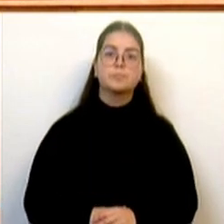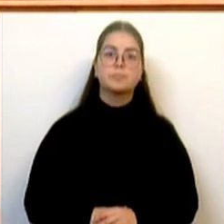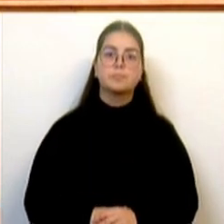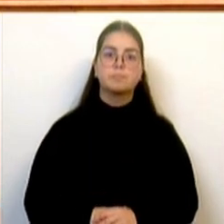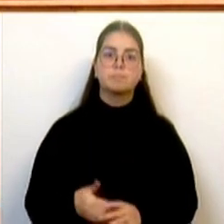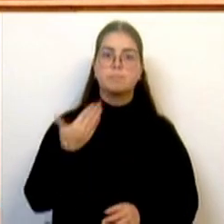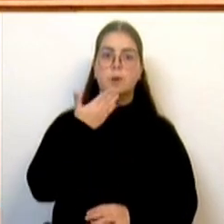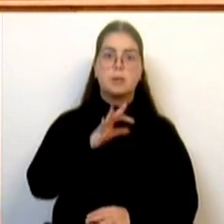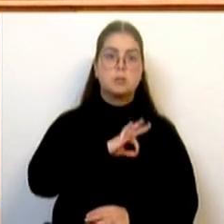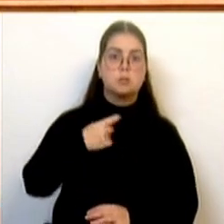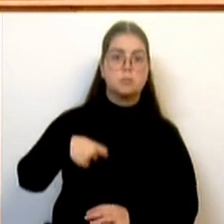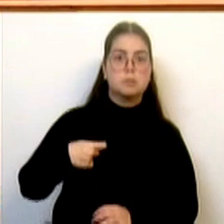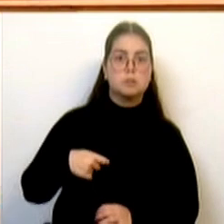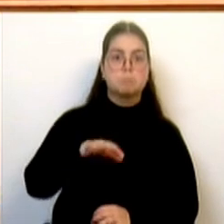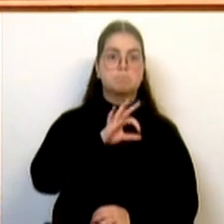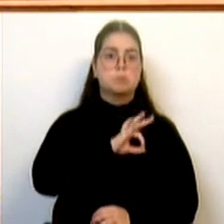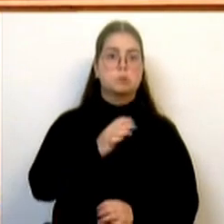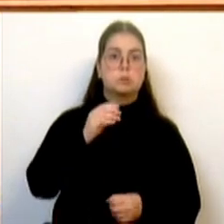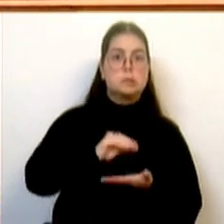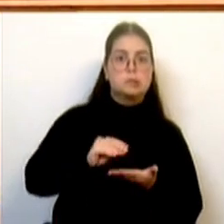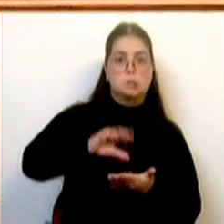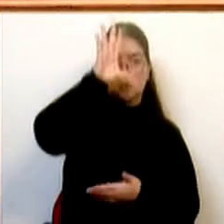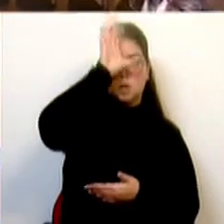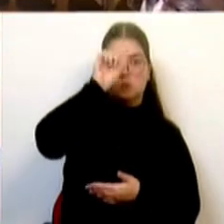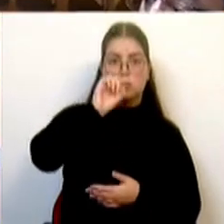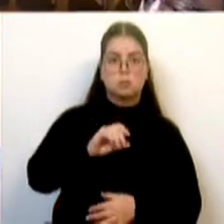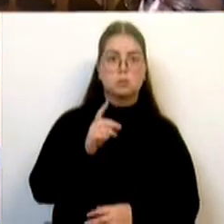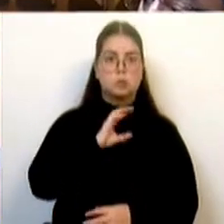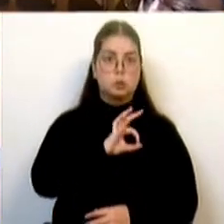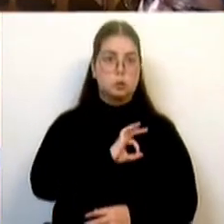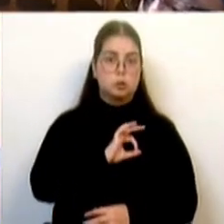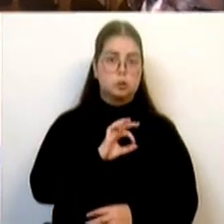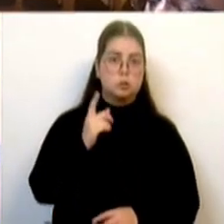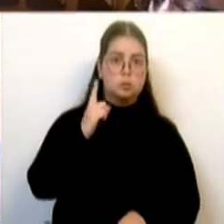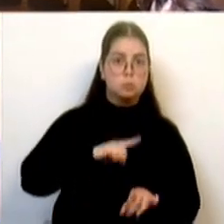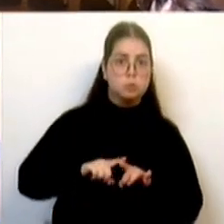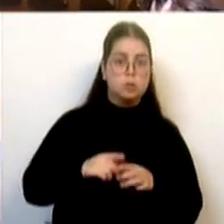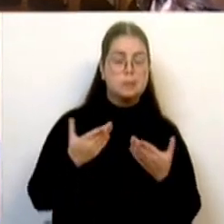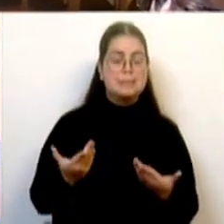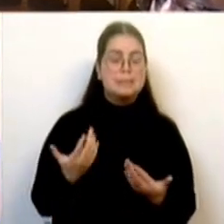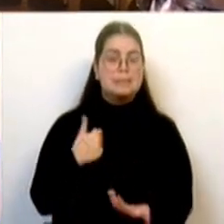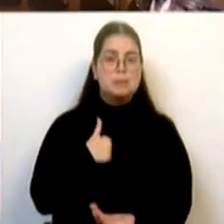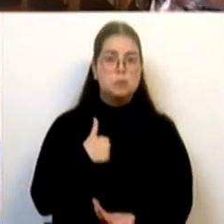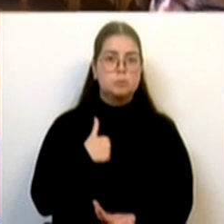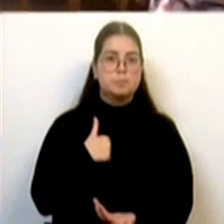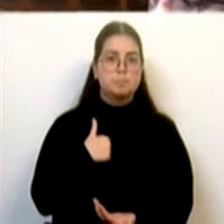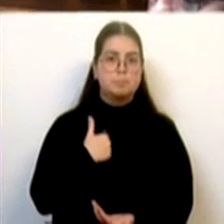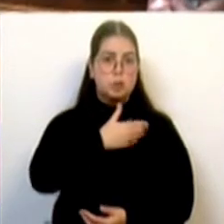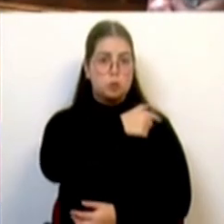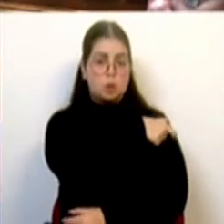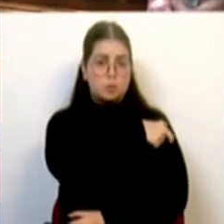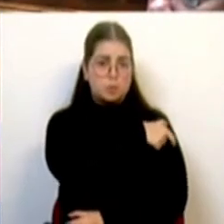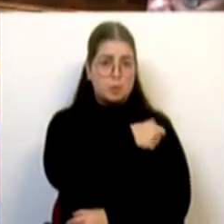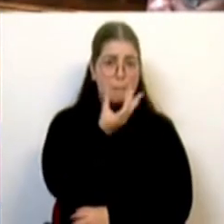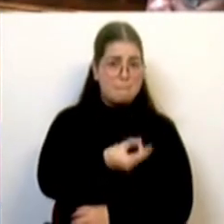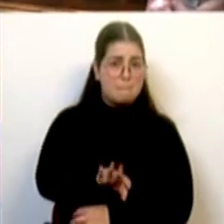Muito obrigado Sr. Presidente, Sr. Presidente, Srs. Secretários de Estado, Sra. Deputada. Eu, em nome do Partido Socialista, vou-me